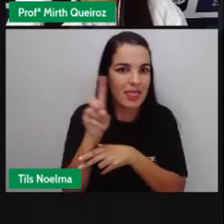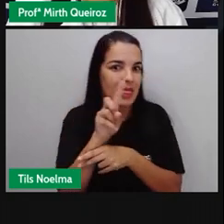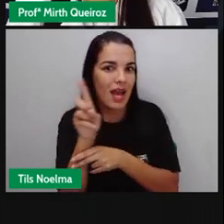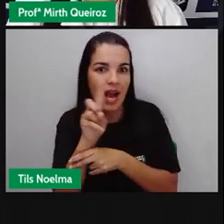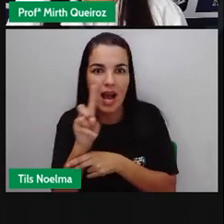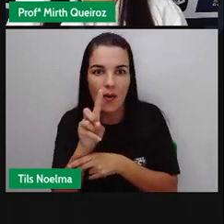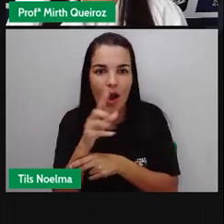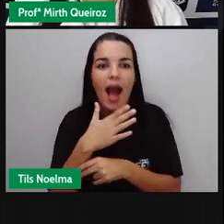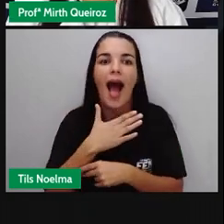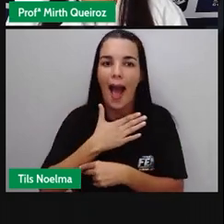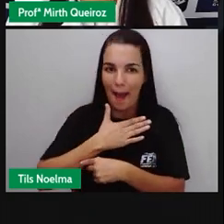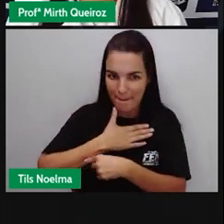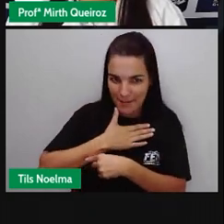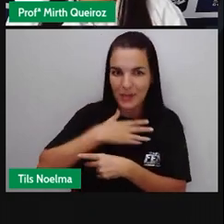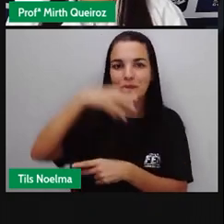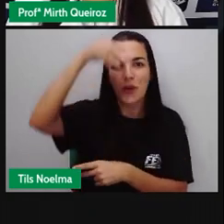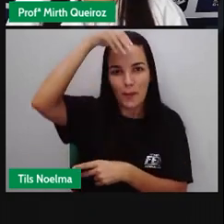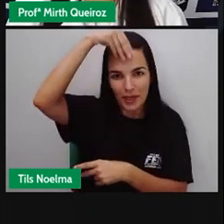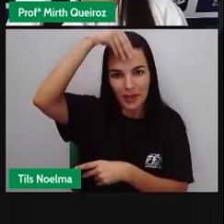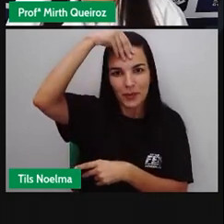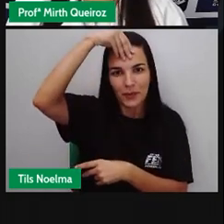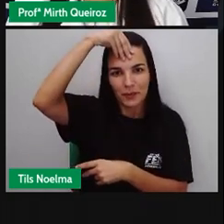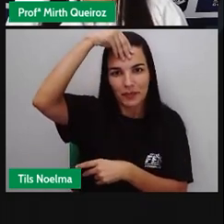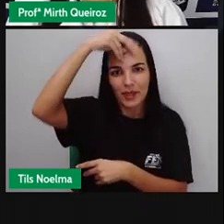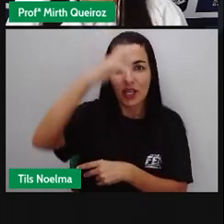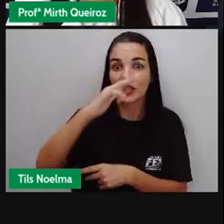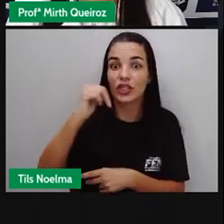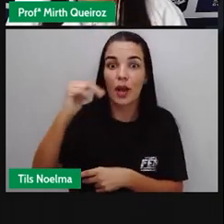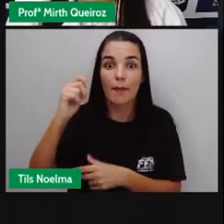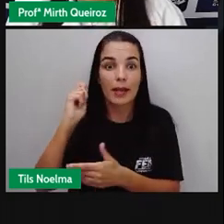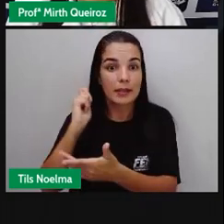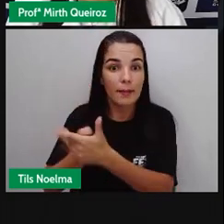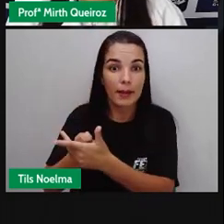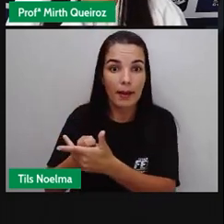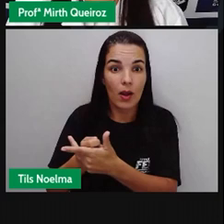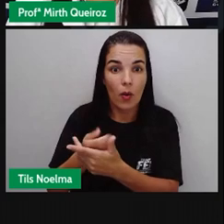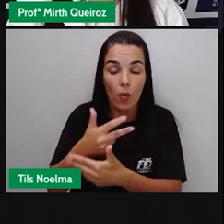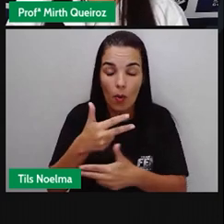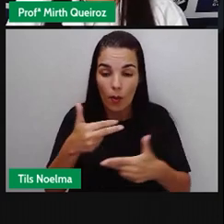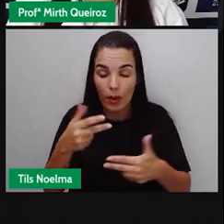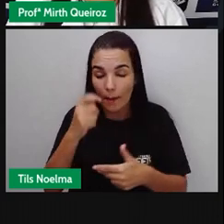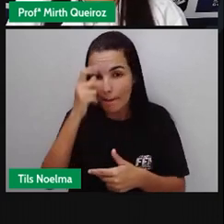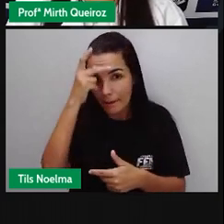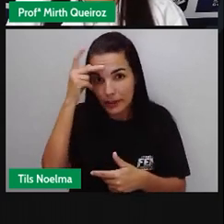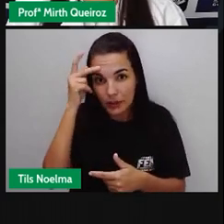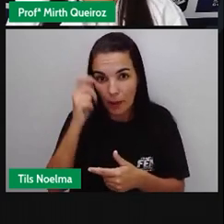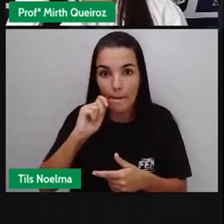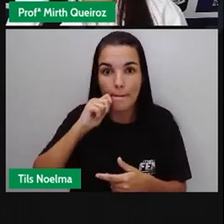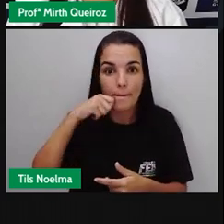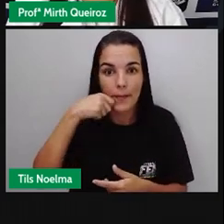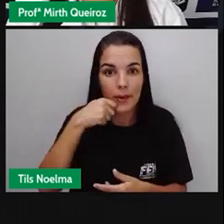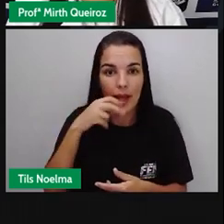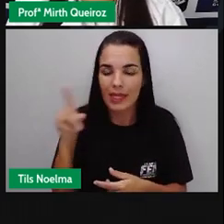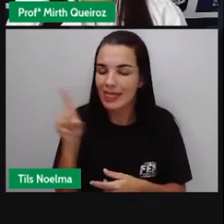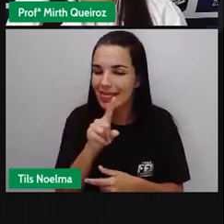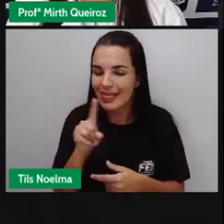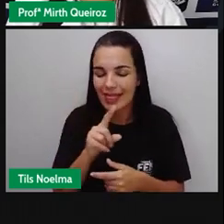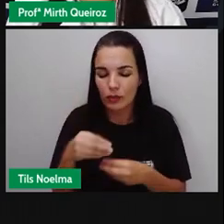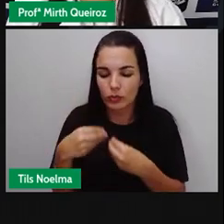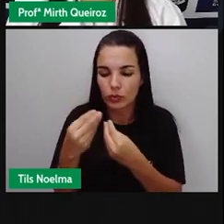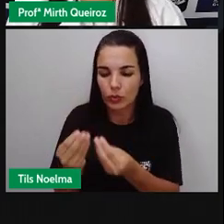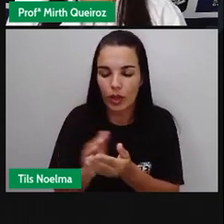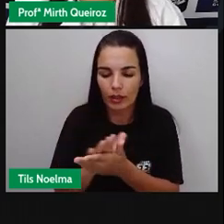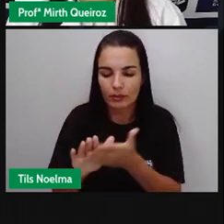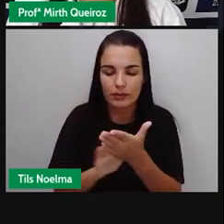Não. A meu sobrinho. Jamais será paga a conta do padeiro, nada doa aos pobres.